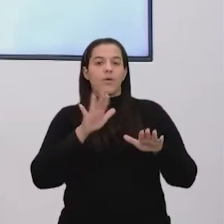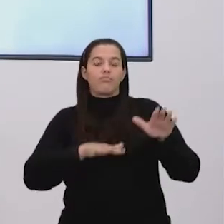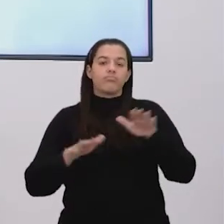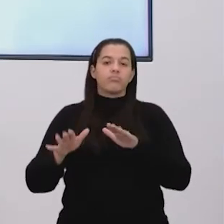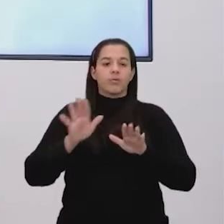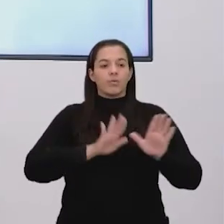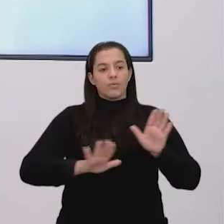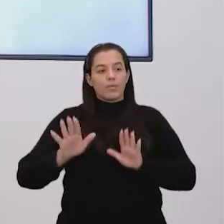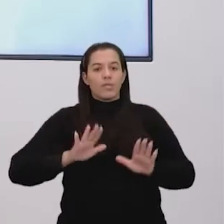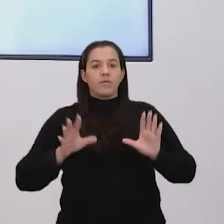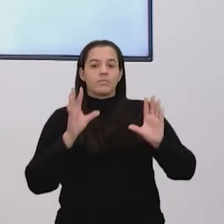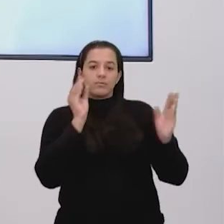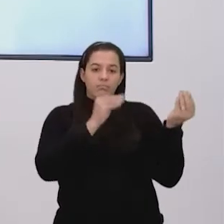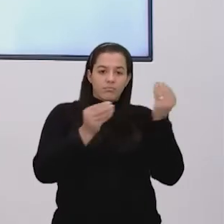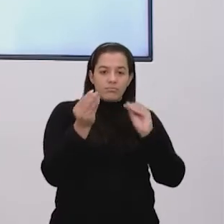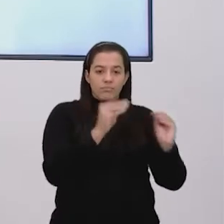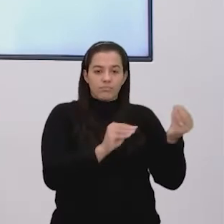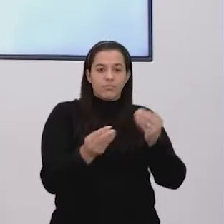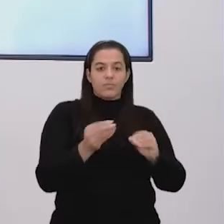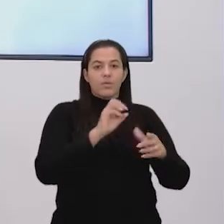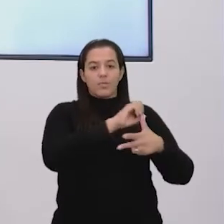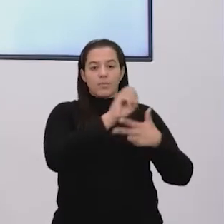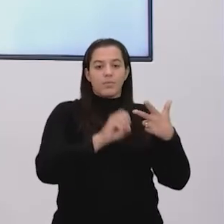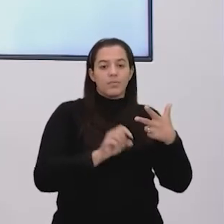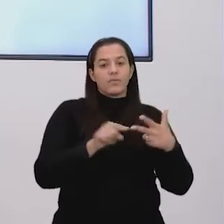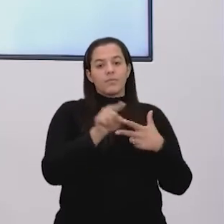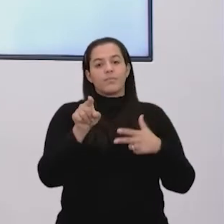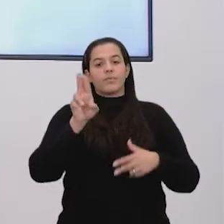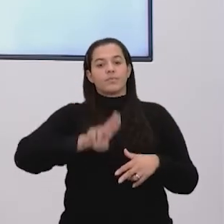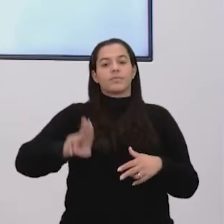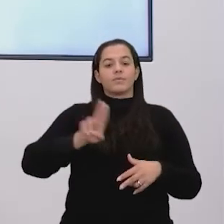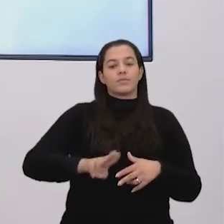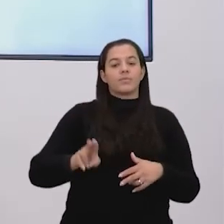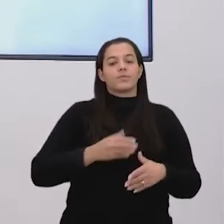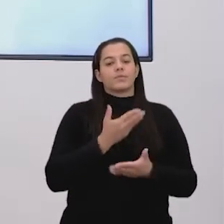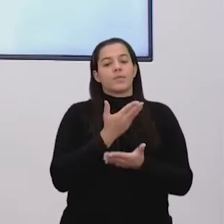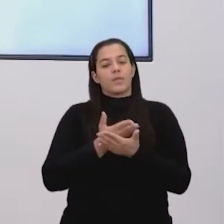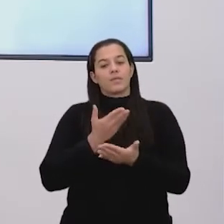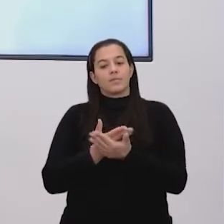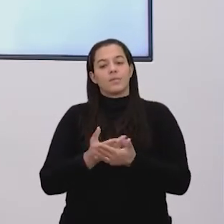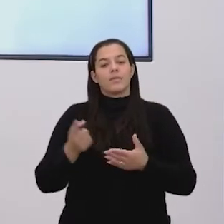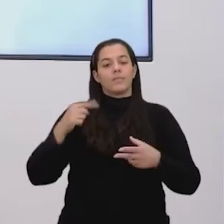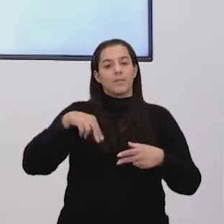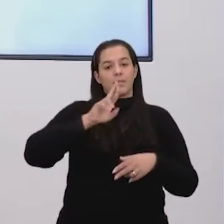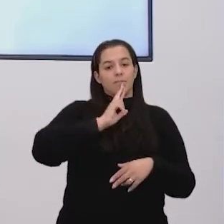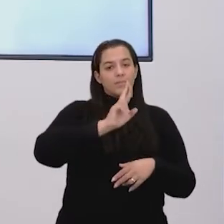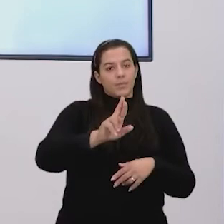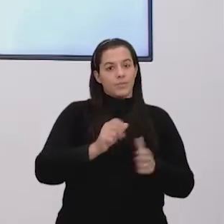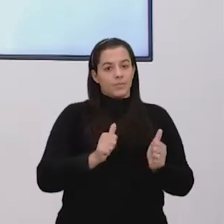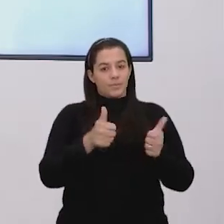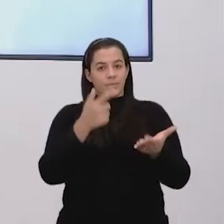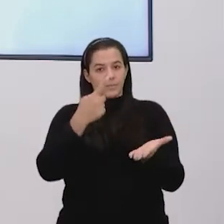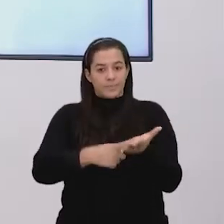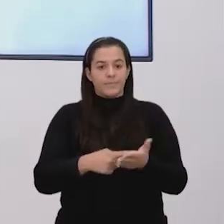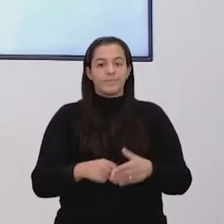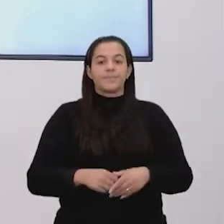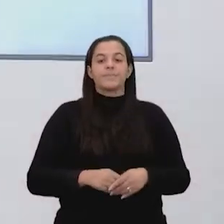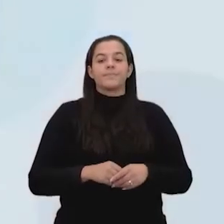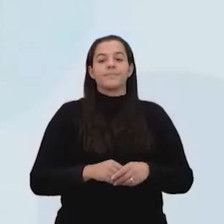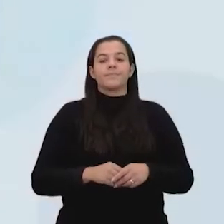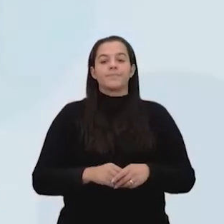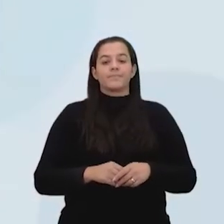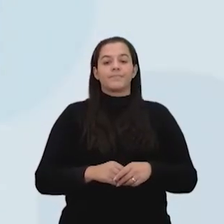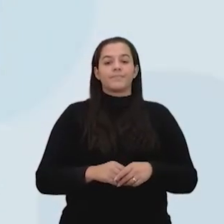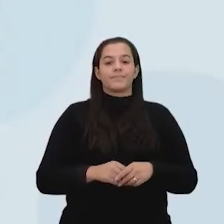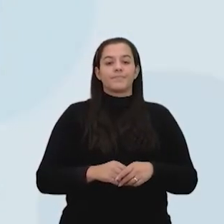o cuidado de colocar aí algumas questões de Enem para vocês utilizarem as aulas da gente para responder, combinado? Então, olhando aí para a nossa